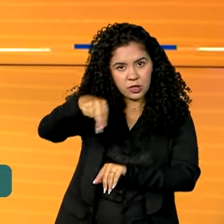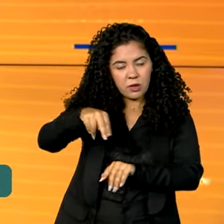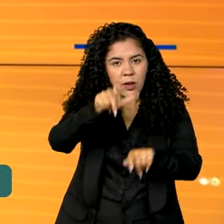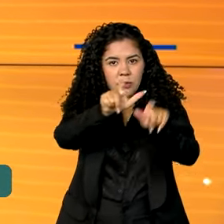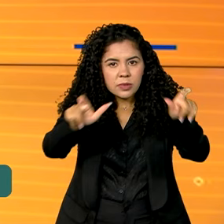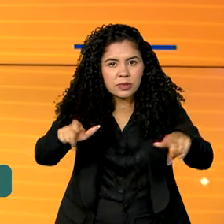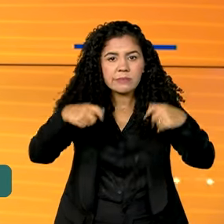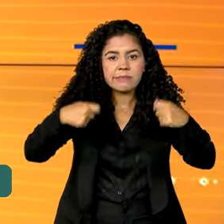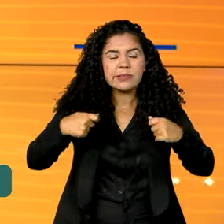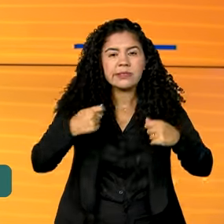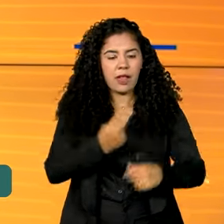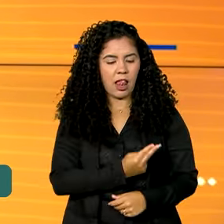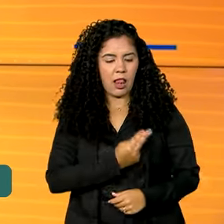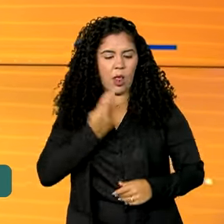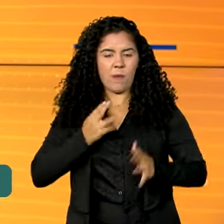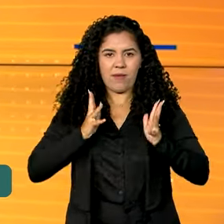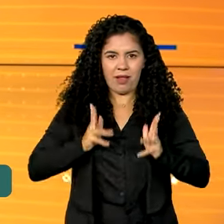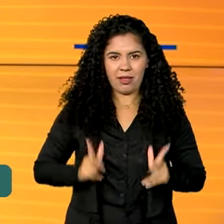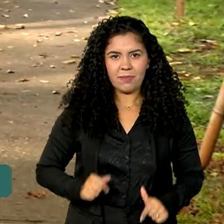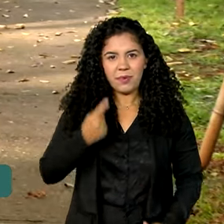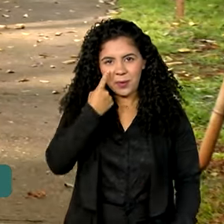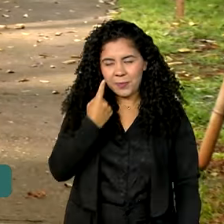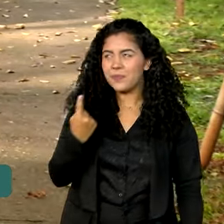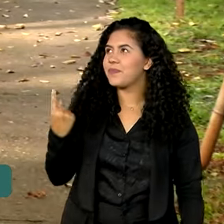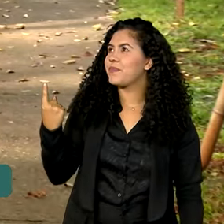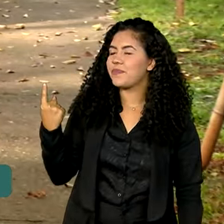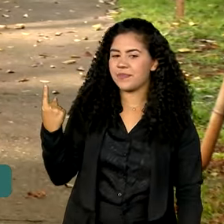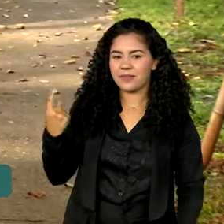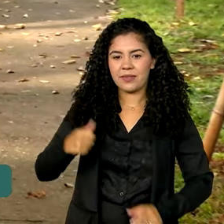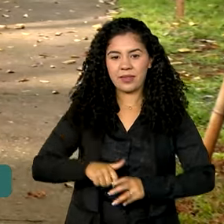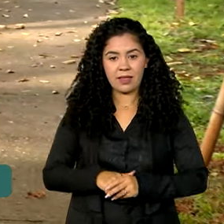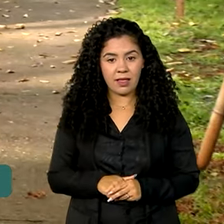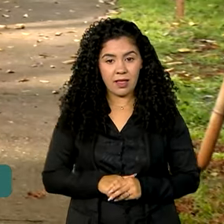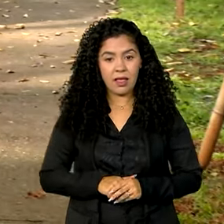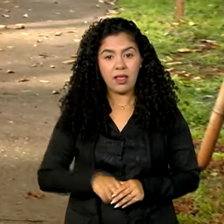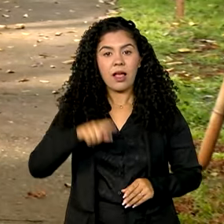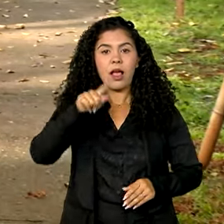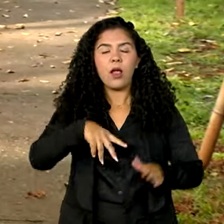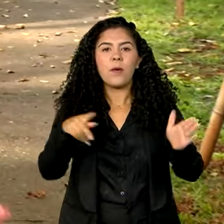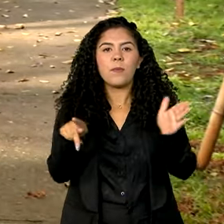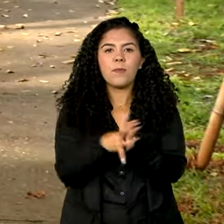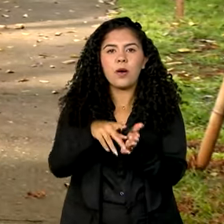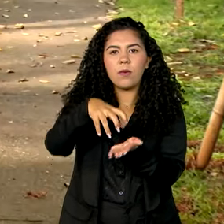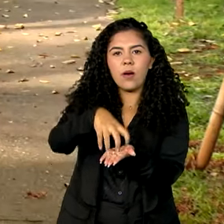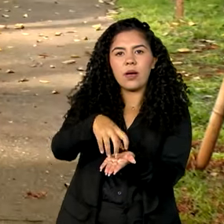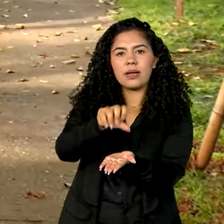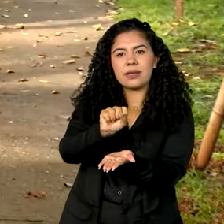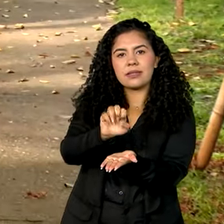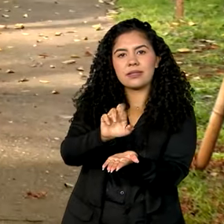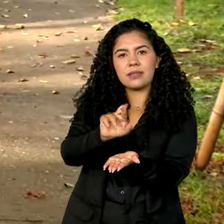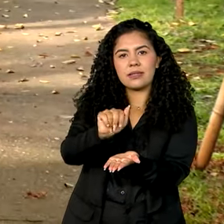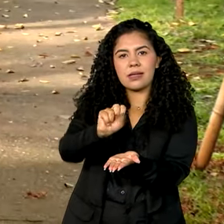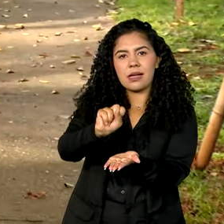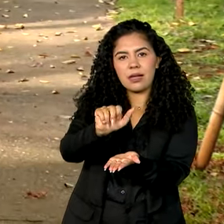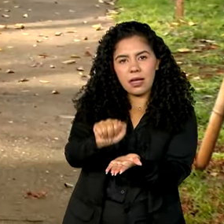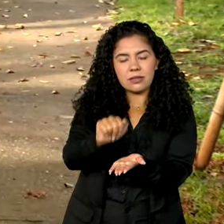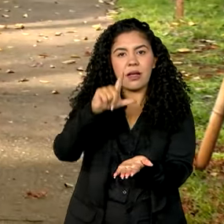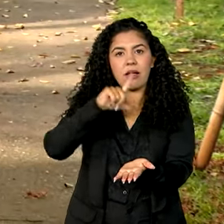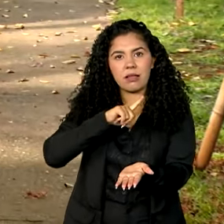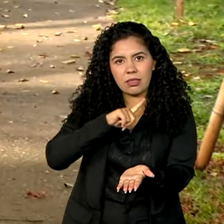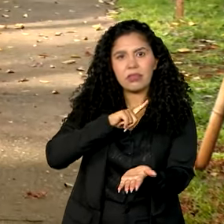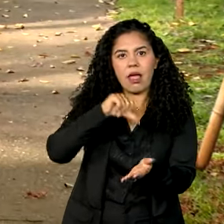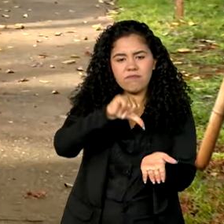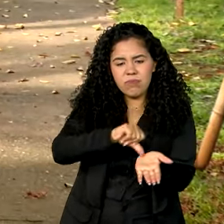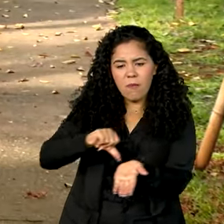que precisam limpar o nome. Vamos conferir. É o Feirão Serasa Limpa Nome, que acontece em mais de 10 mil agências